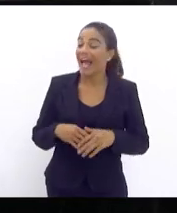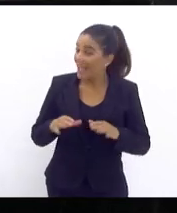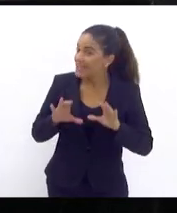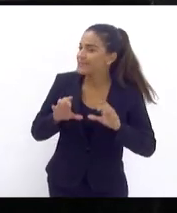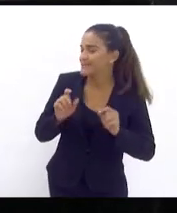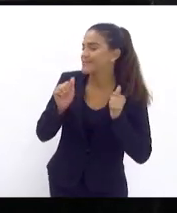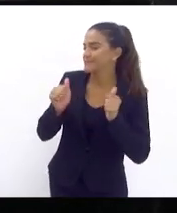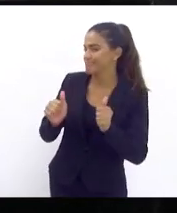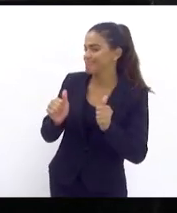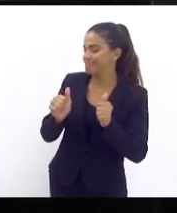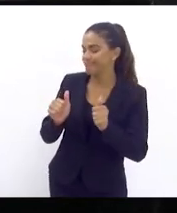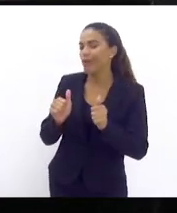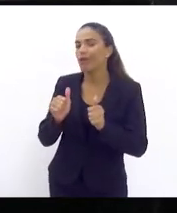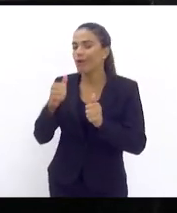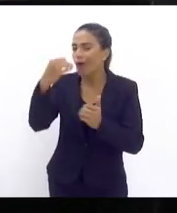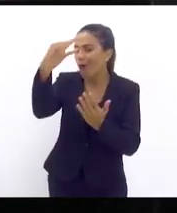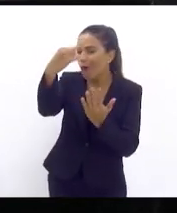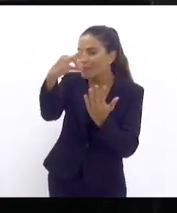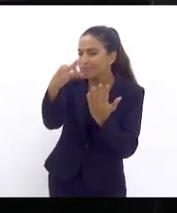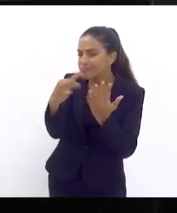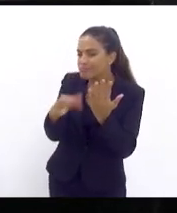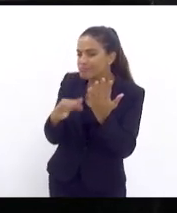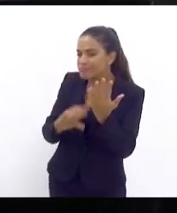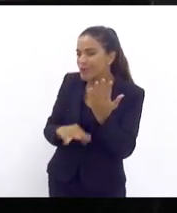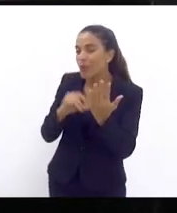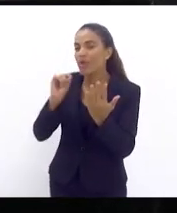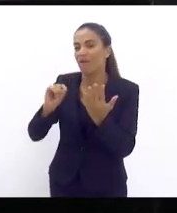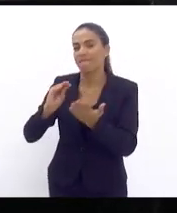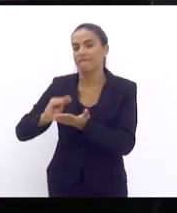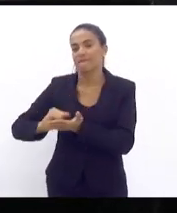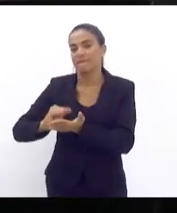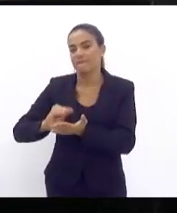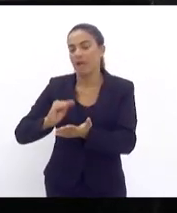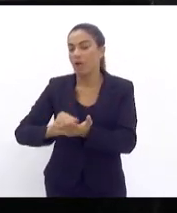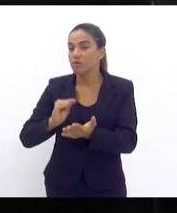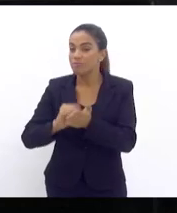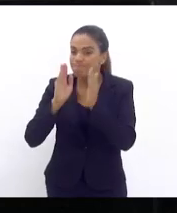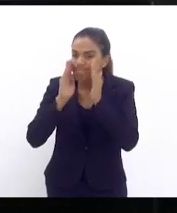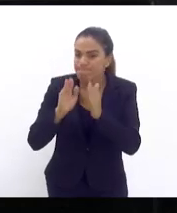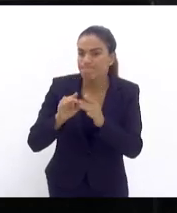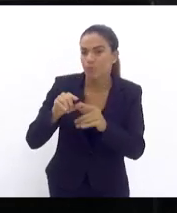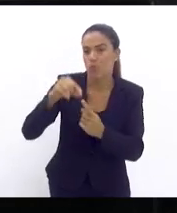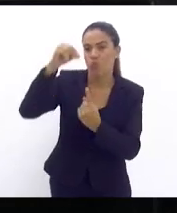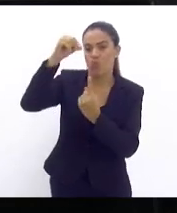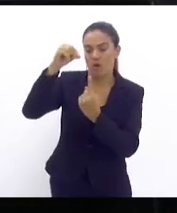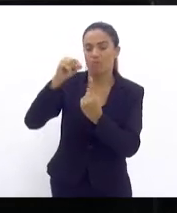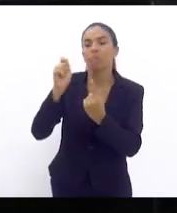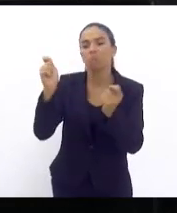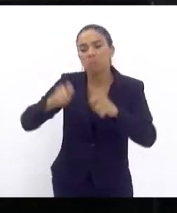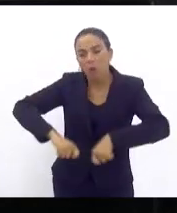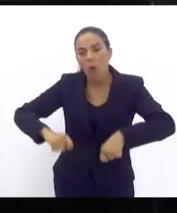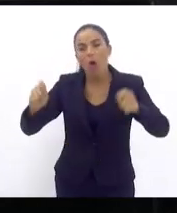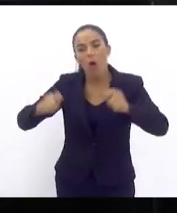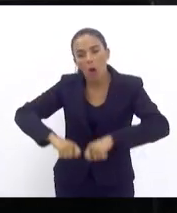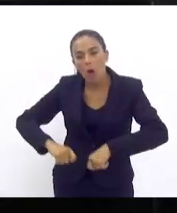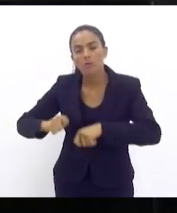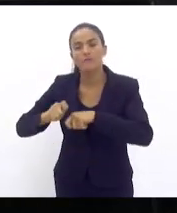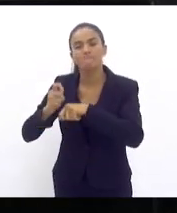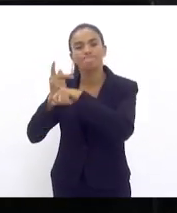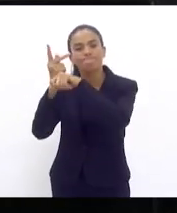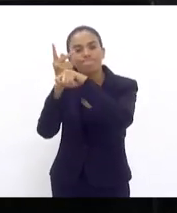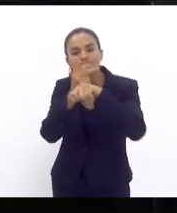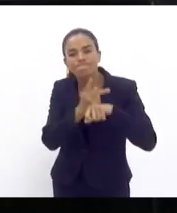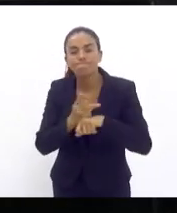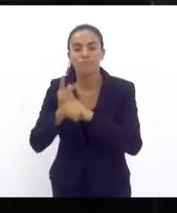constatando ainda eventual carência pontual, a gente pode buscar o contrato